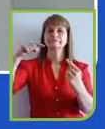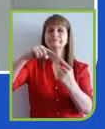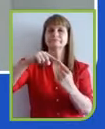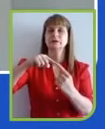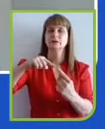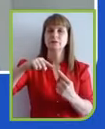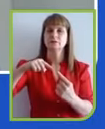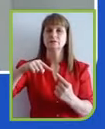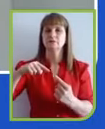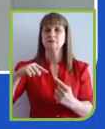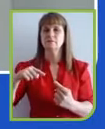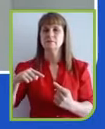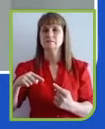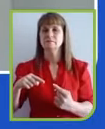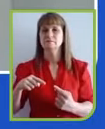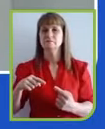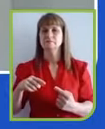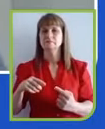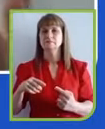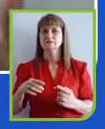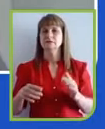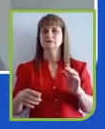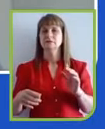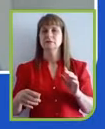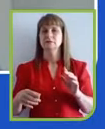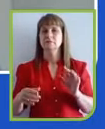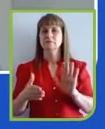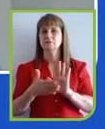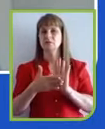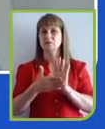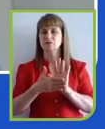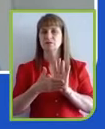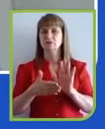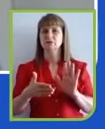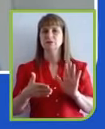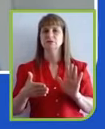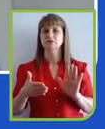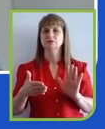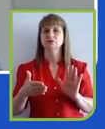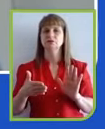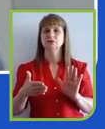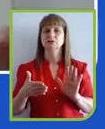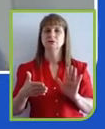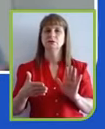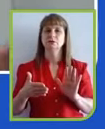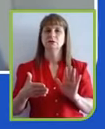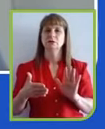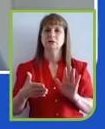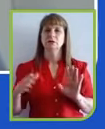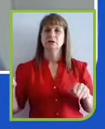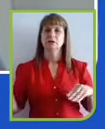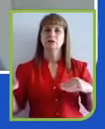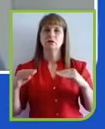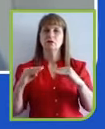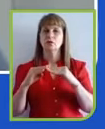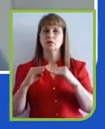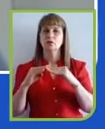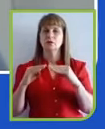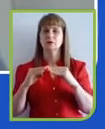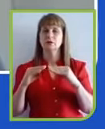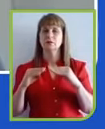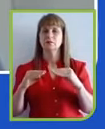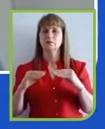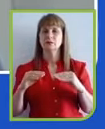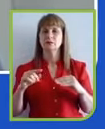sua proposta de tendências, e concordamos com essa. Tanto que na Braskem temos